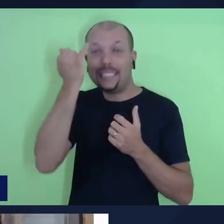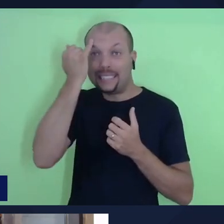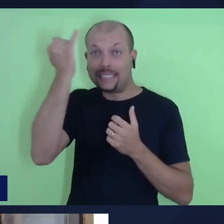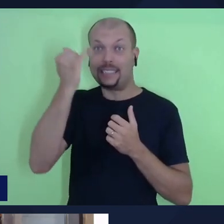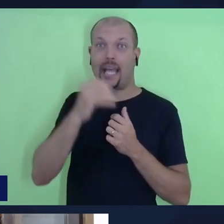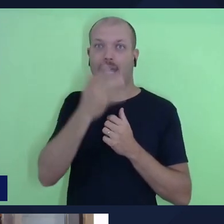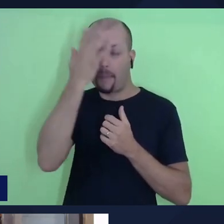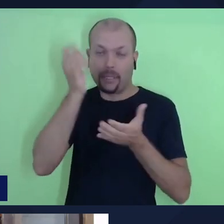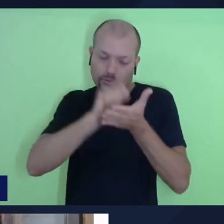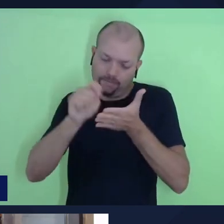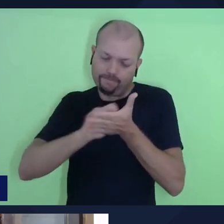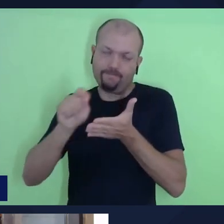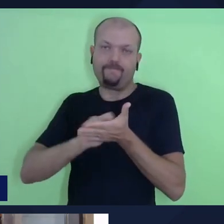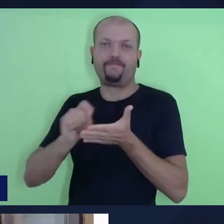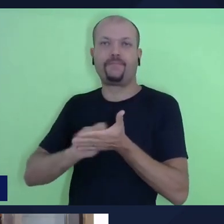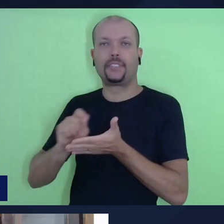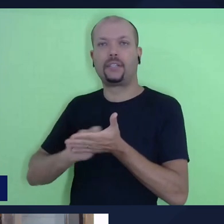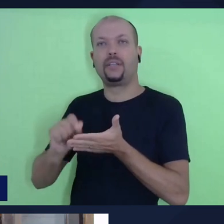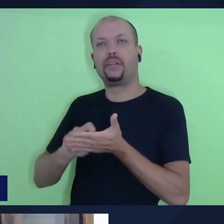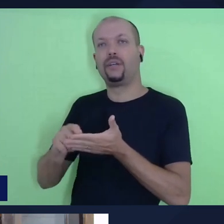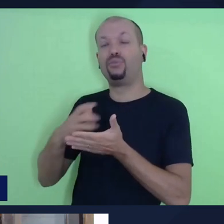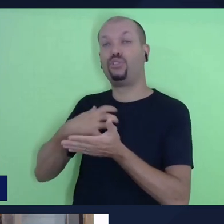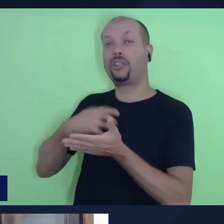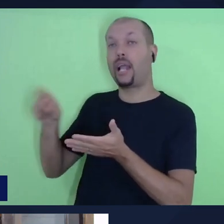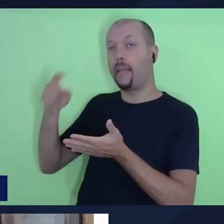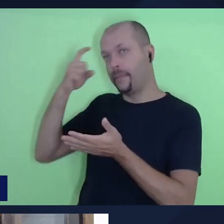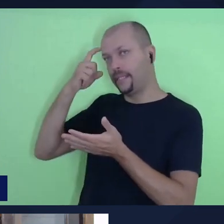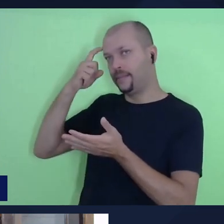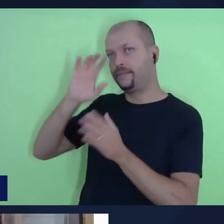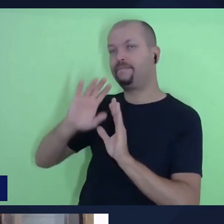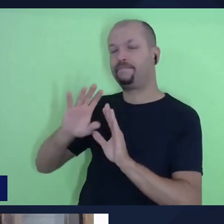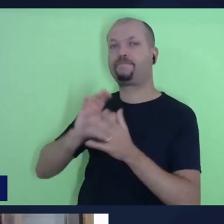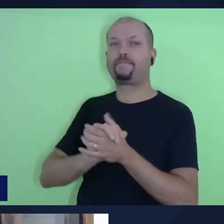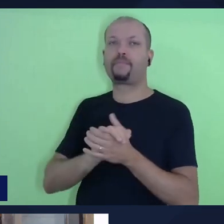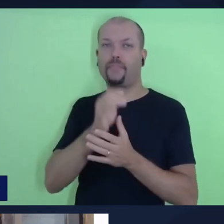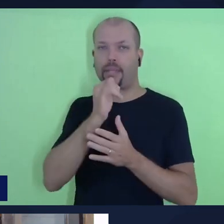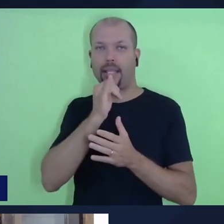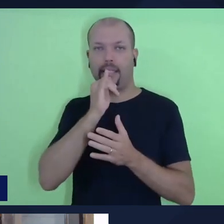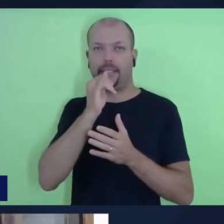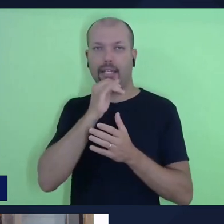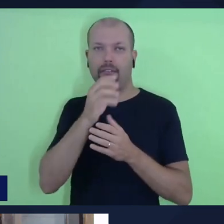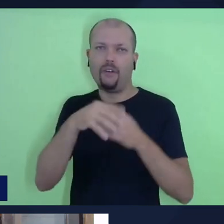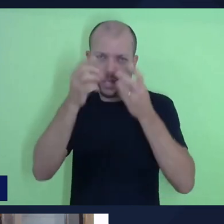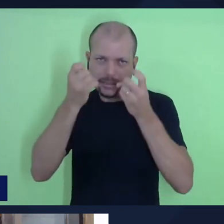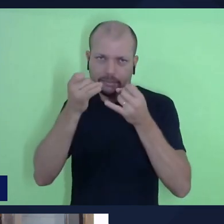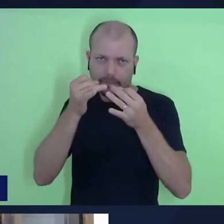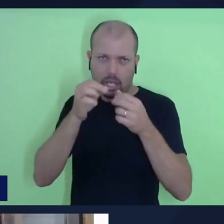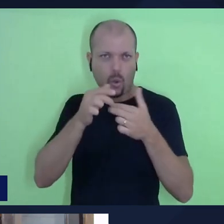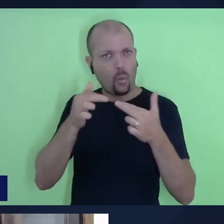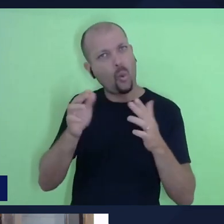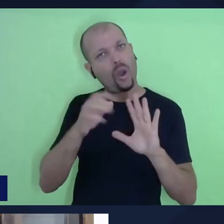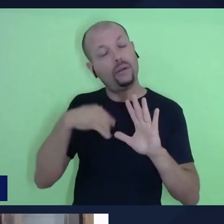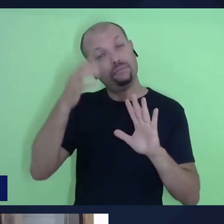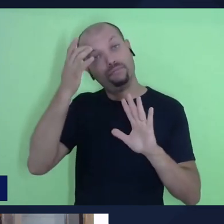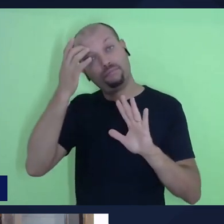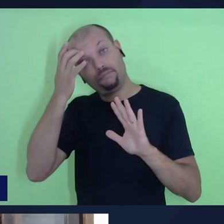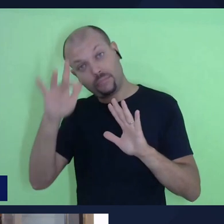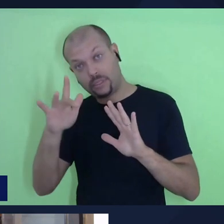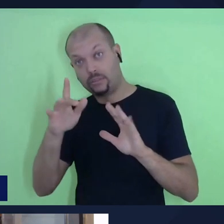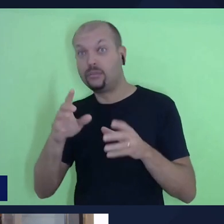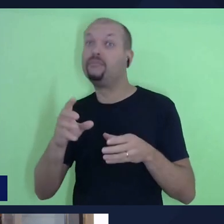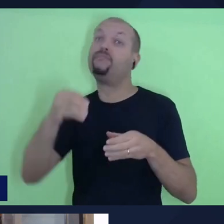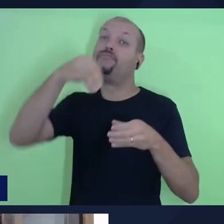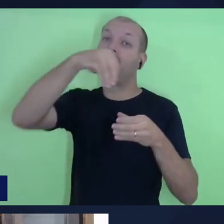material, para a obra como ele pensava. Então, assim, eu vou fazer algumas observações que eu não sei dizer se elas fazem parte